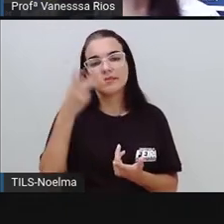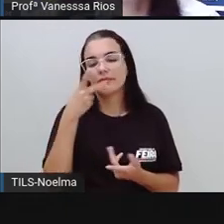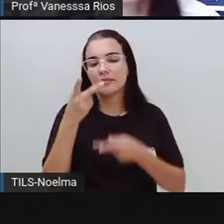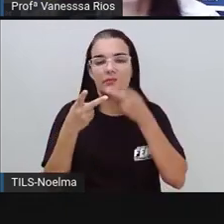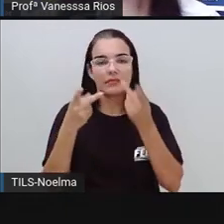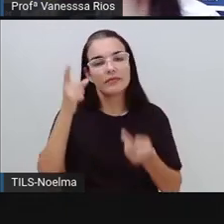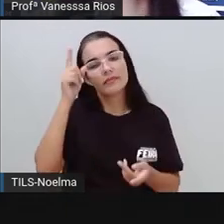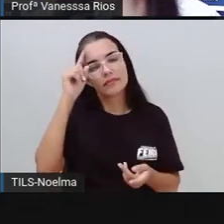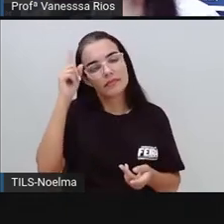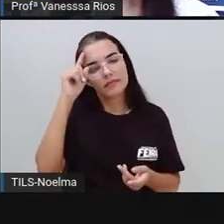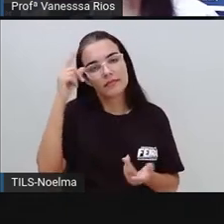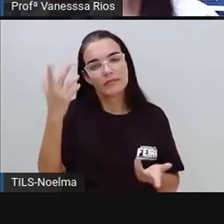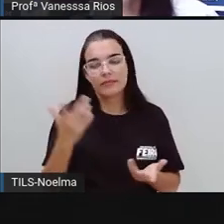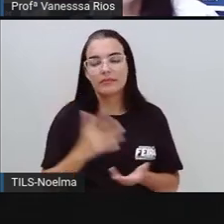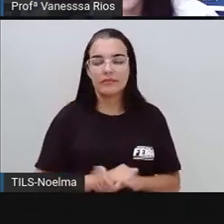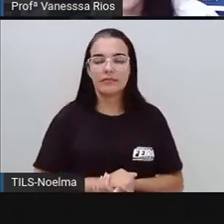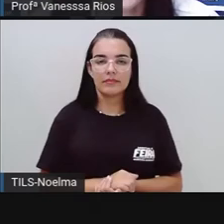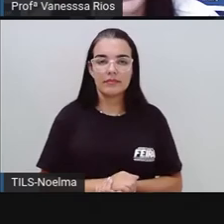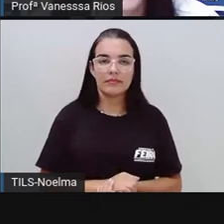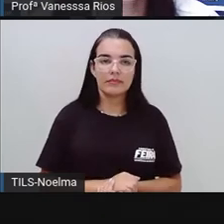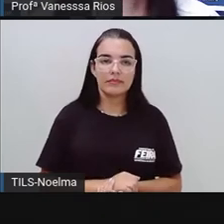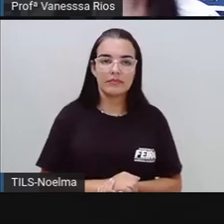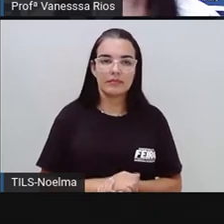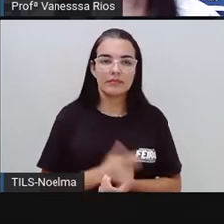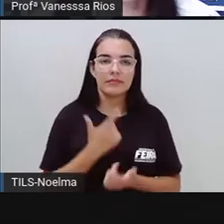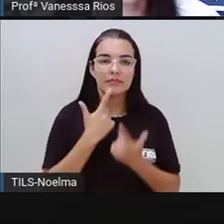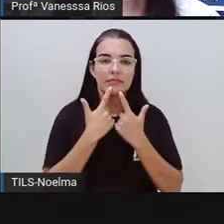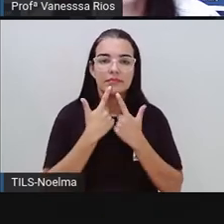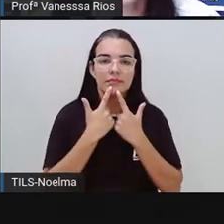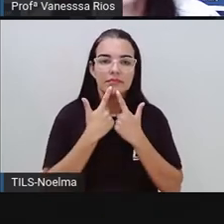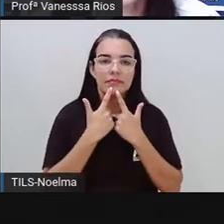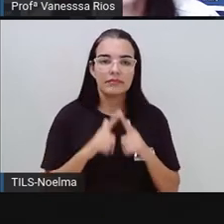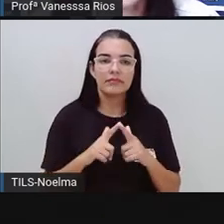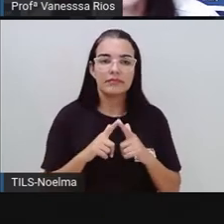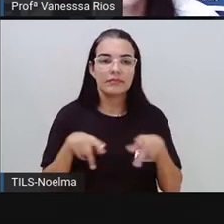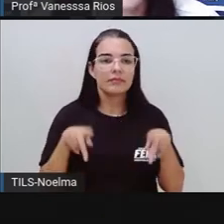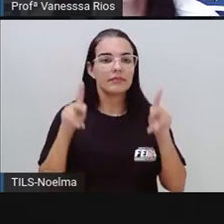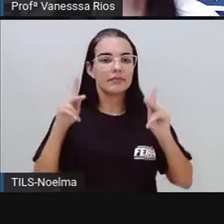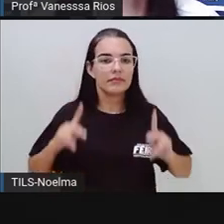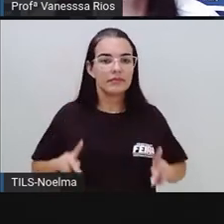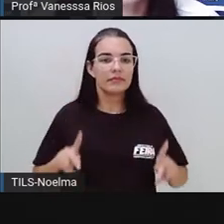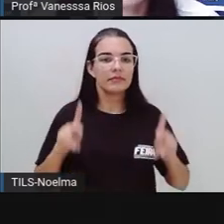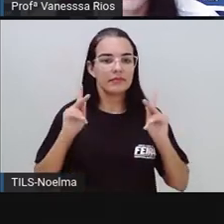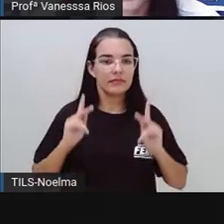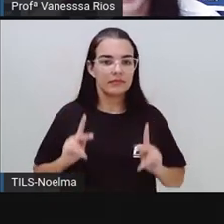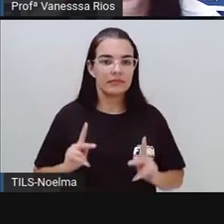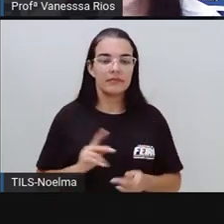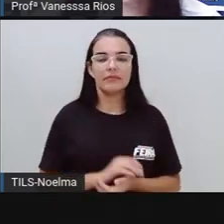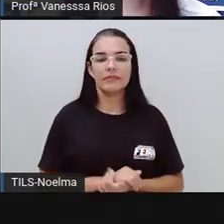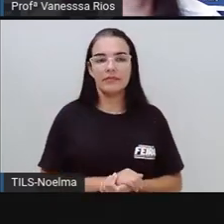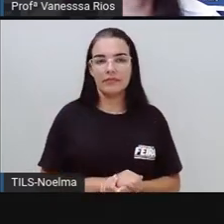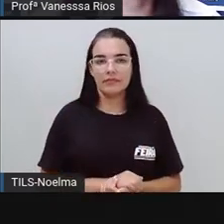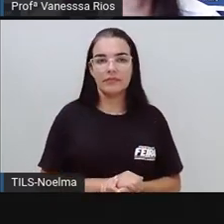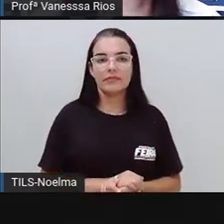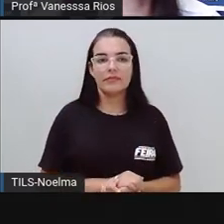características da linguagem popular, trazer características da linguagem informal.